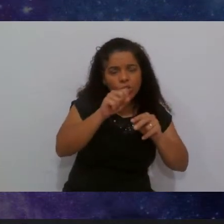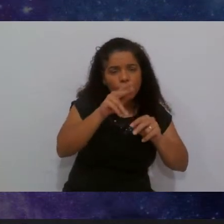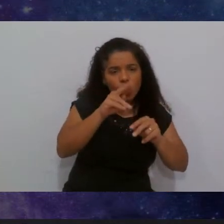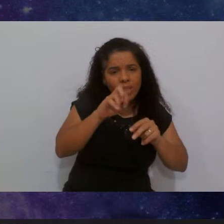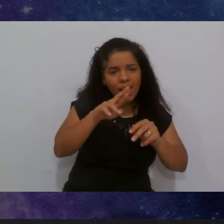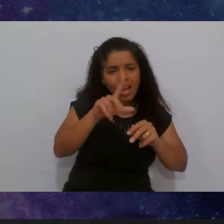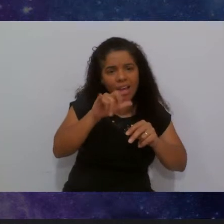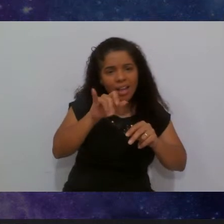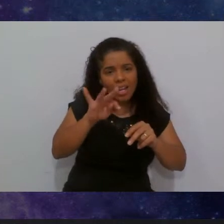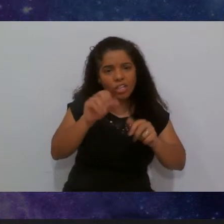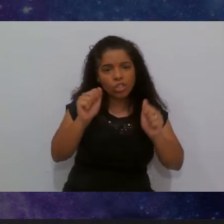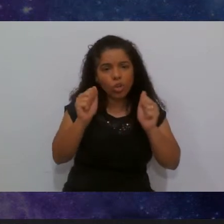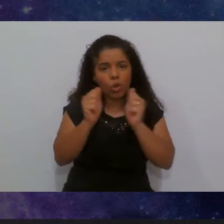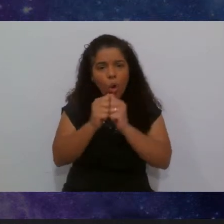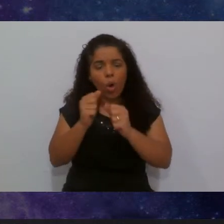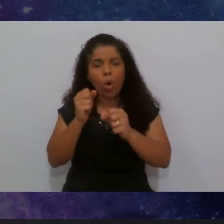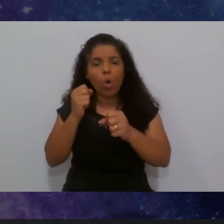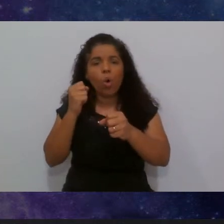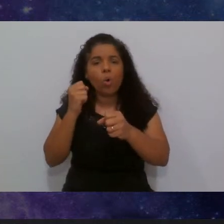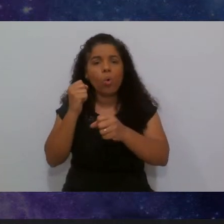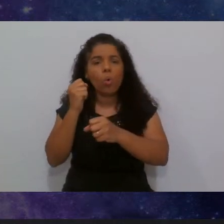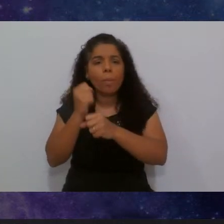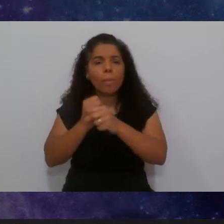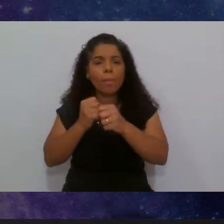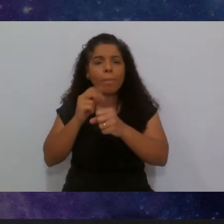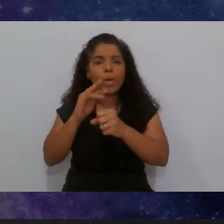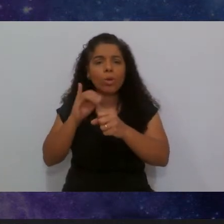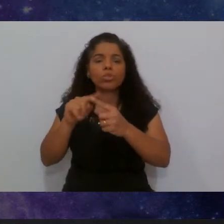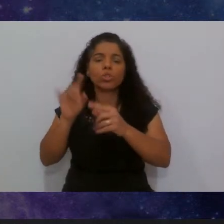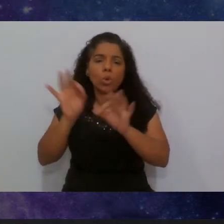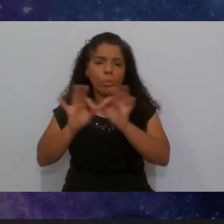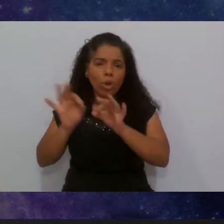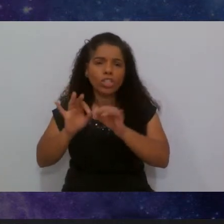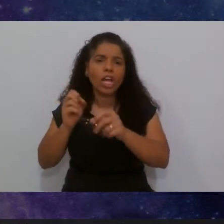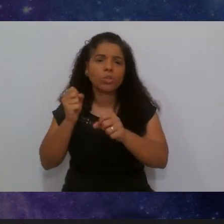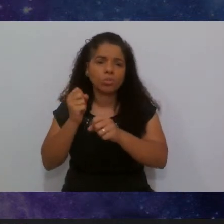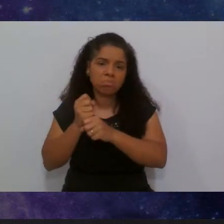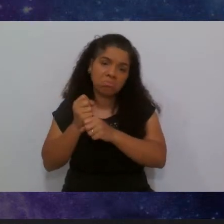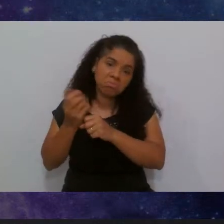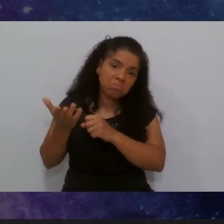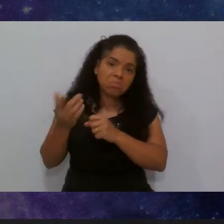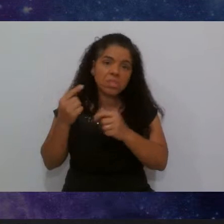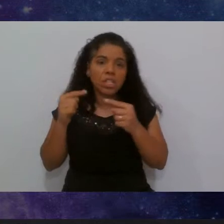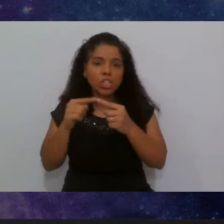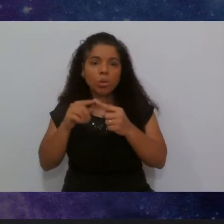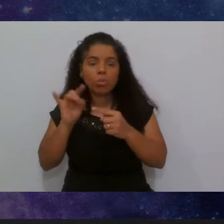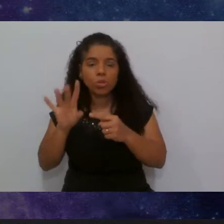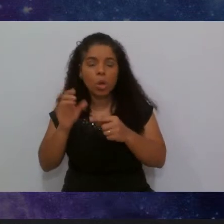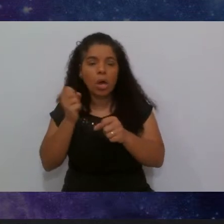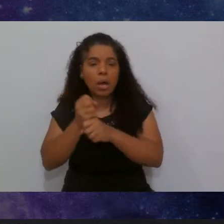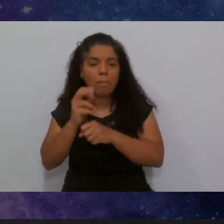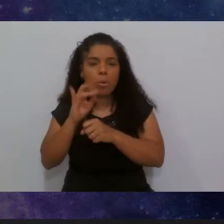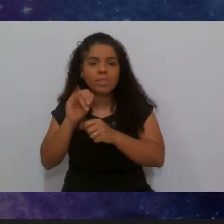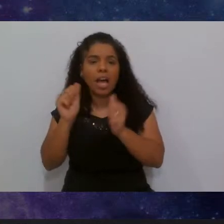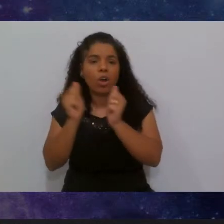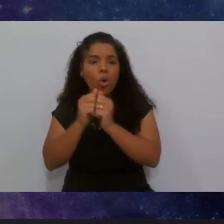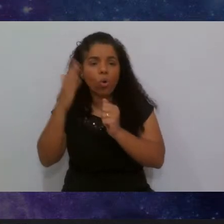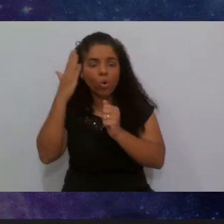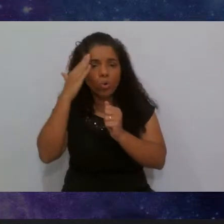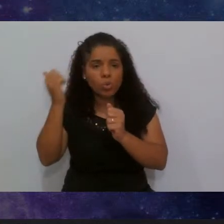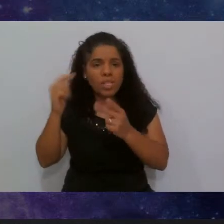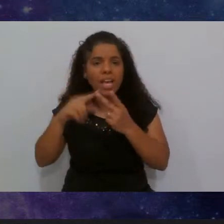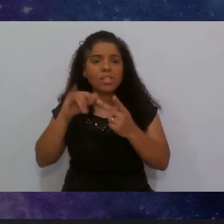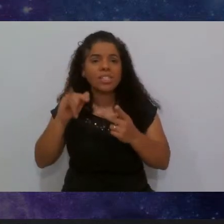o build do projeto tipo só buildar com sucesso se